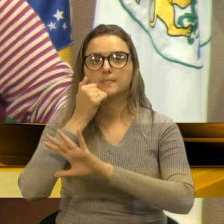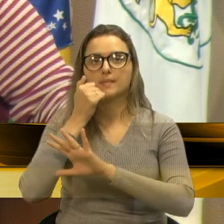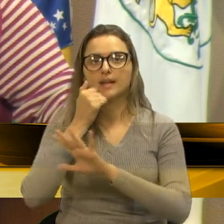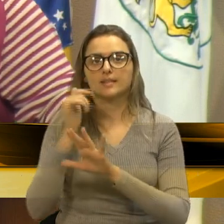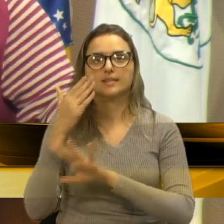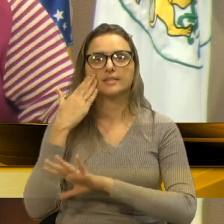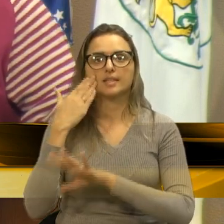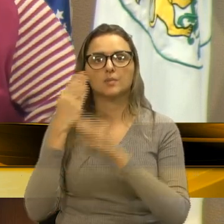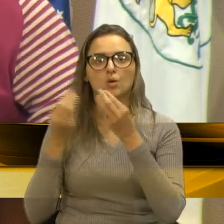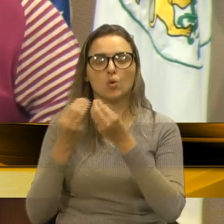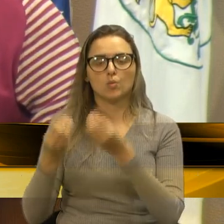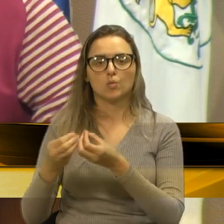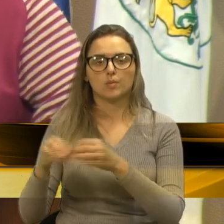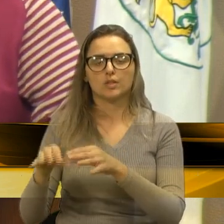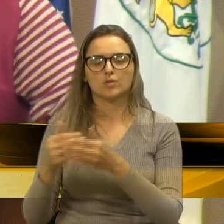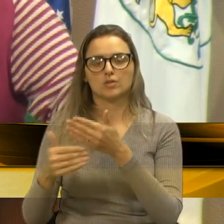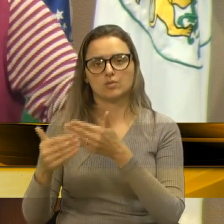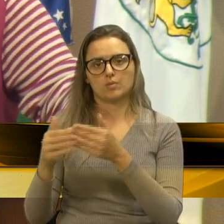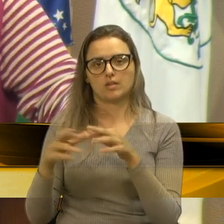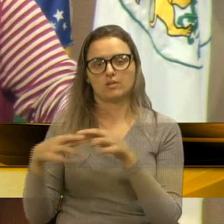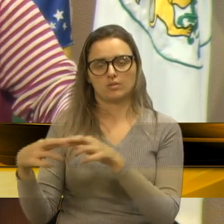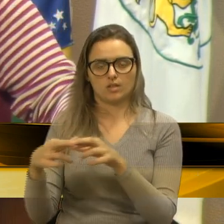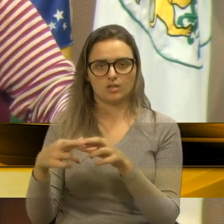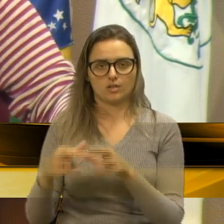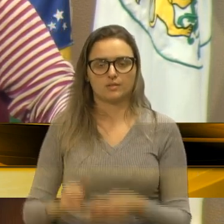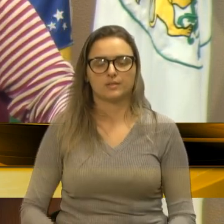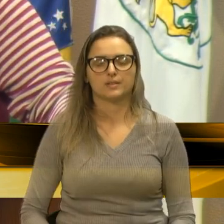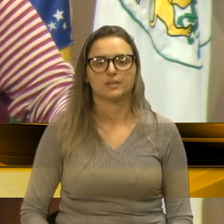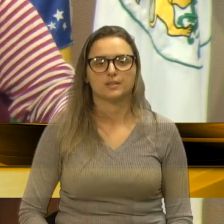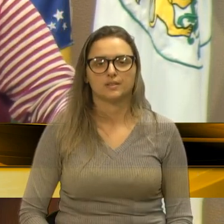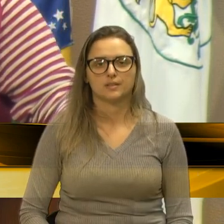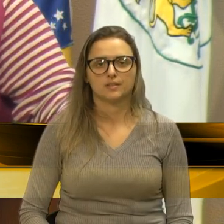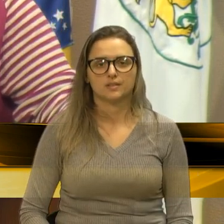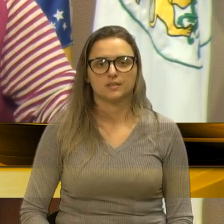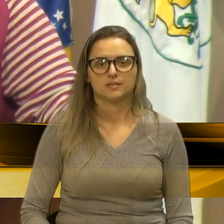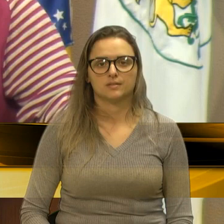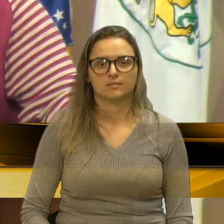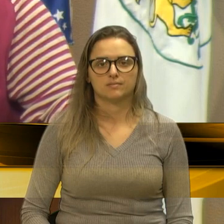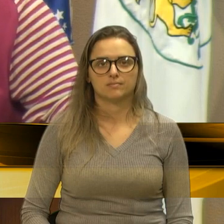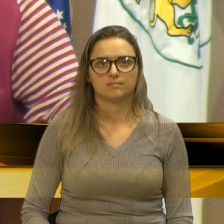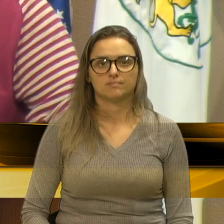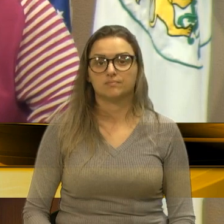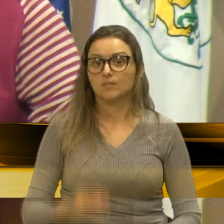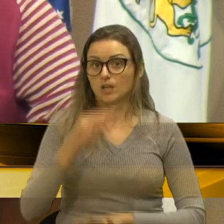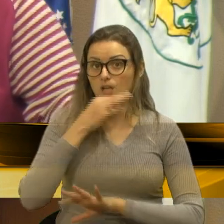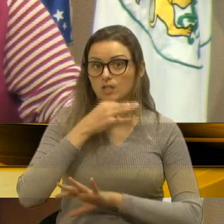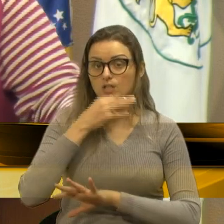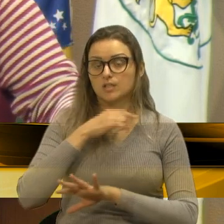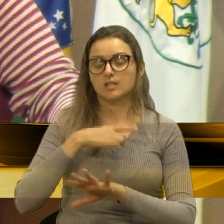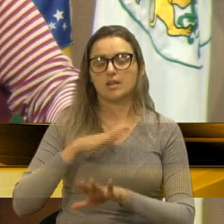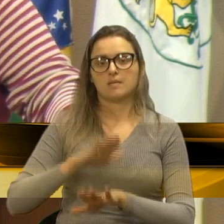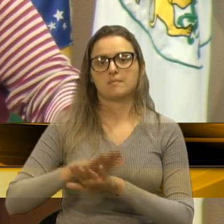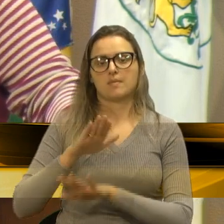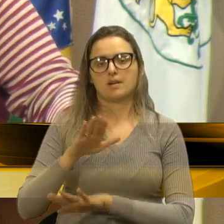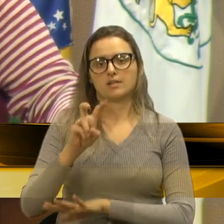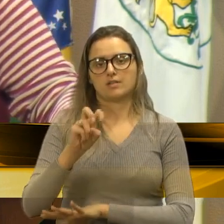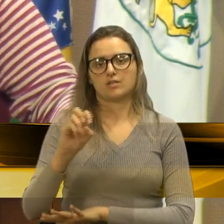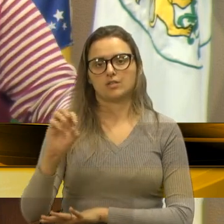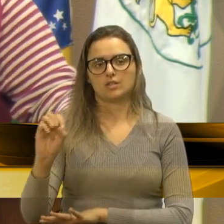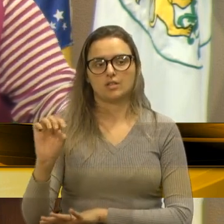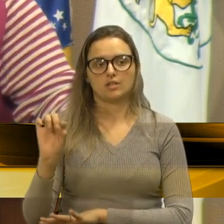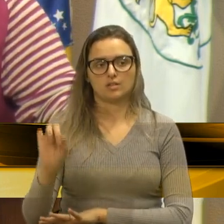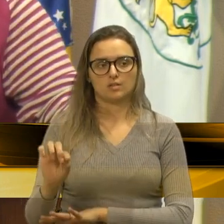a nossa região. E Caxias, uma cidade pujante, com mais de 500 mil